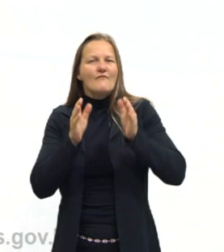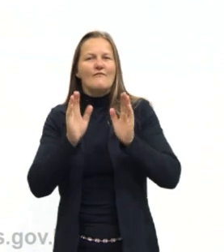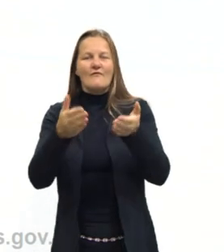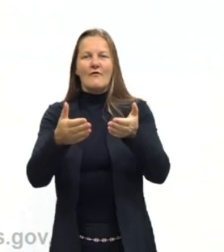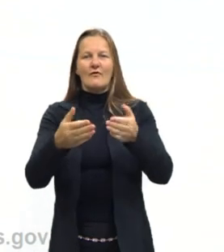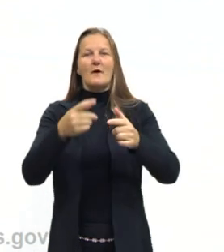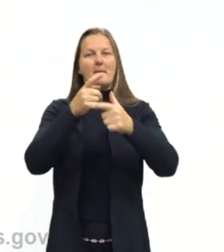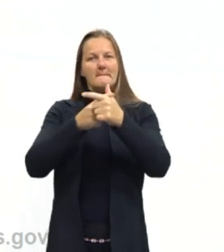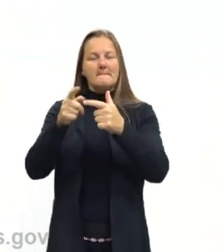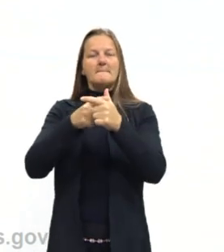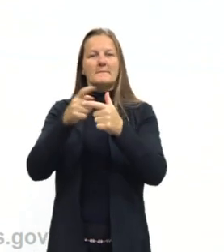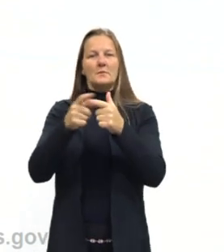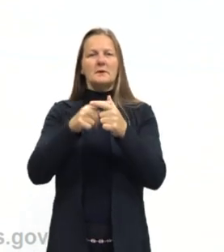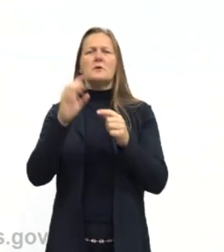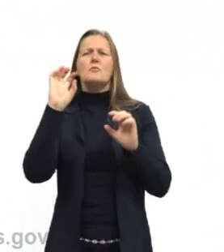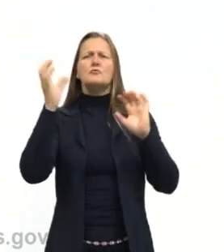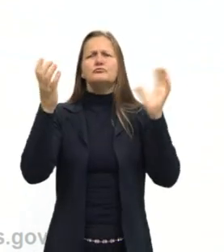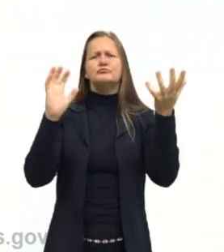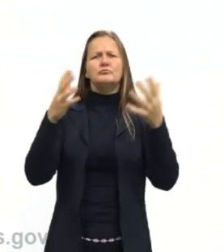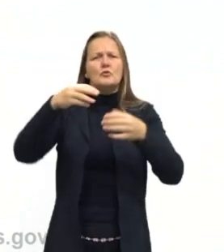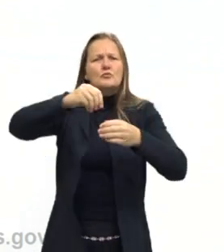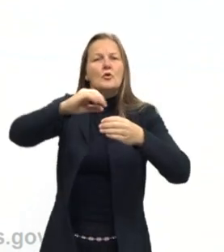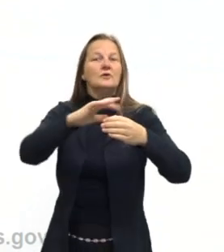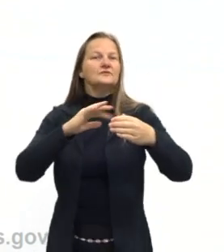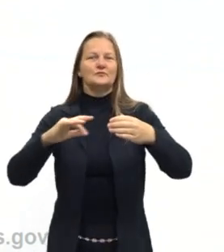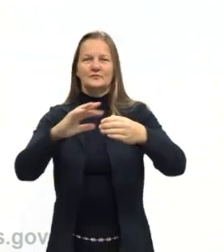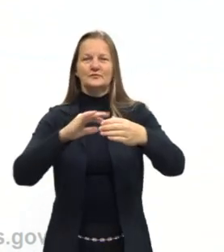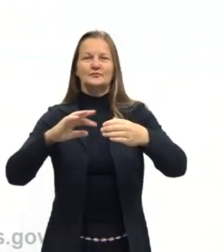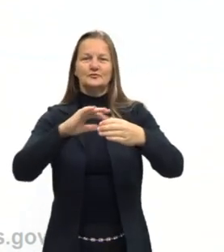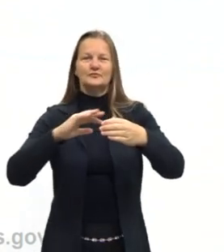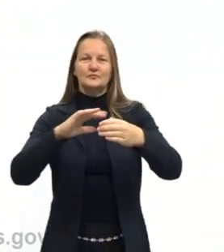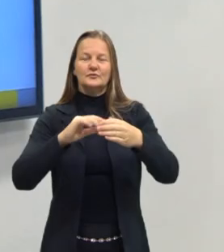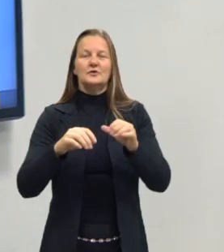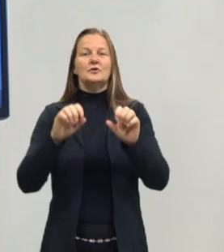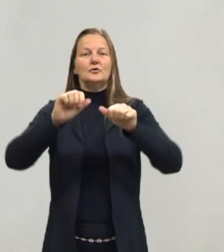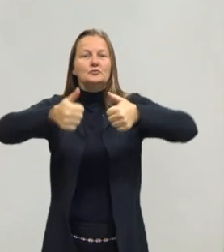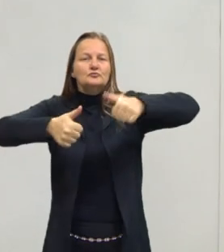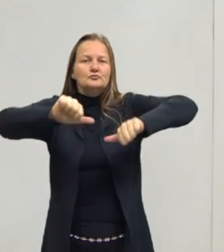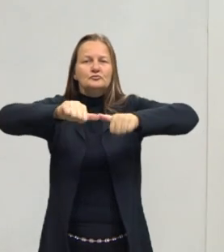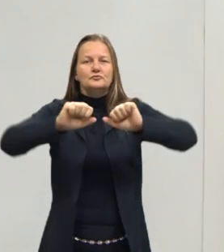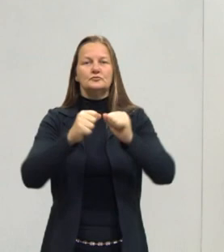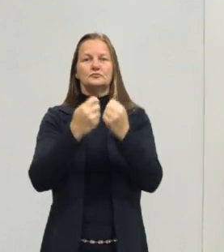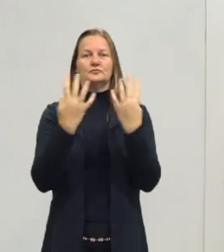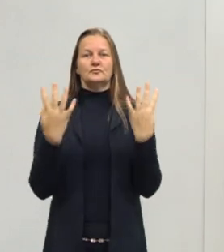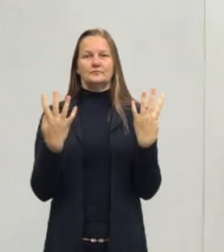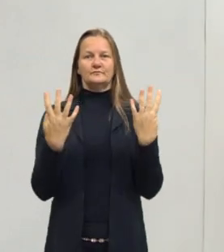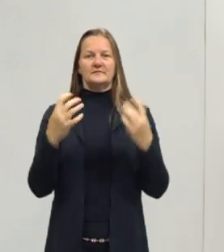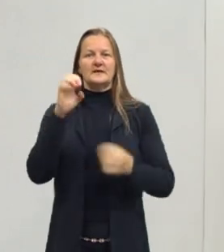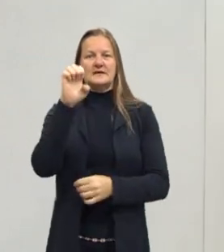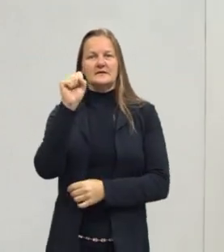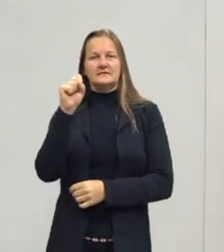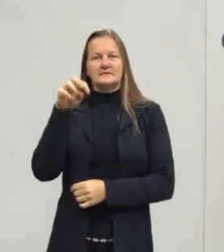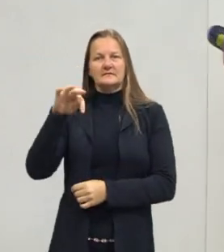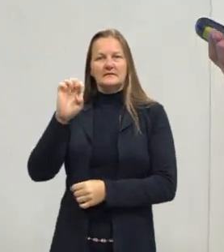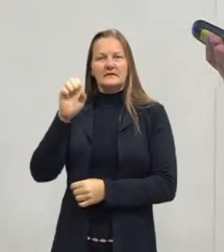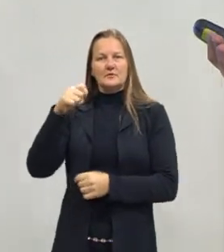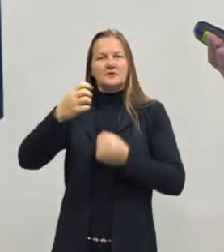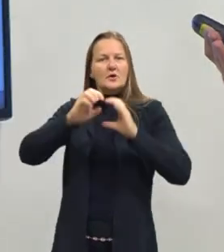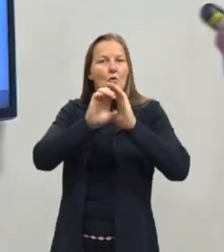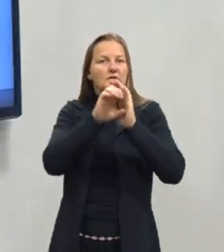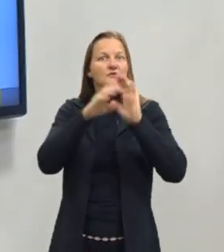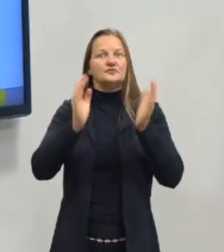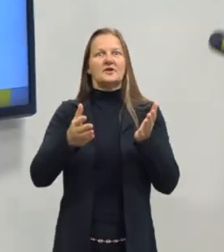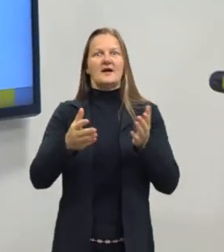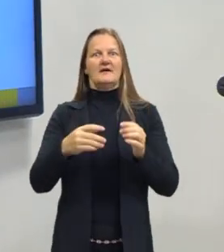problemas de soluções que também trazem estequiometria, já que nós já vimos bem esses conceitos, então agora vamos